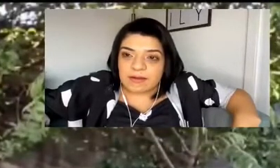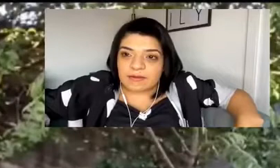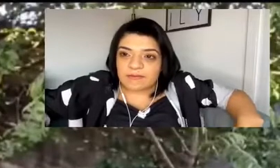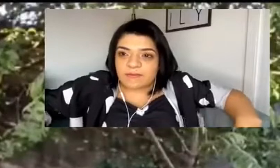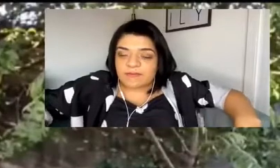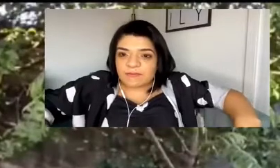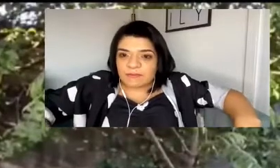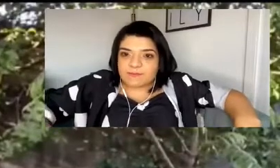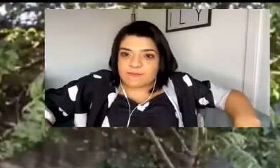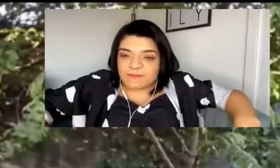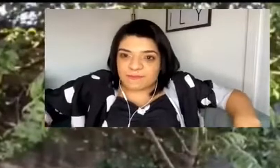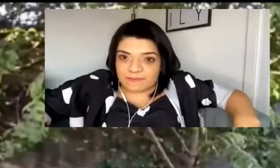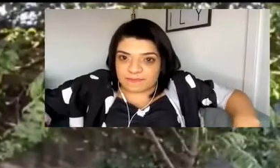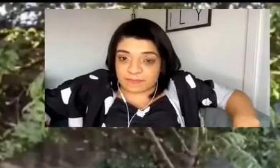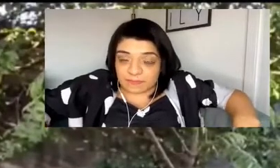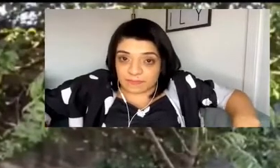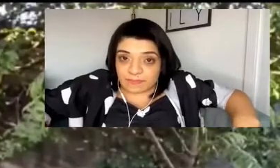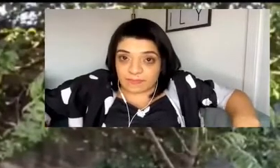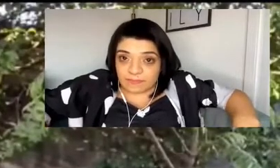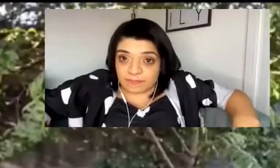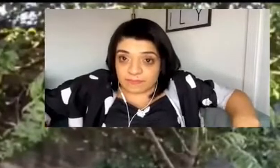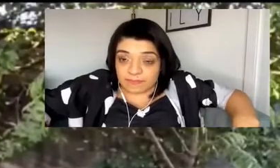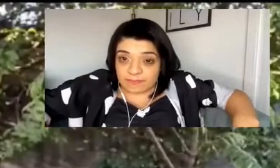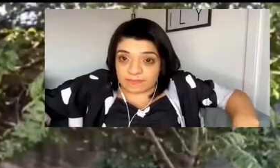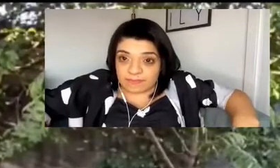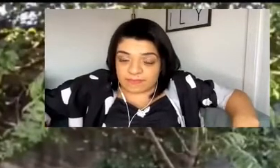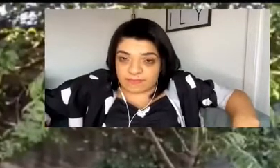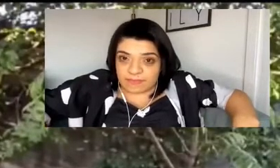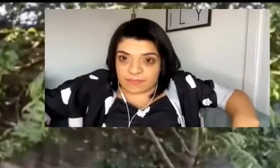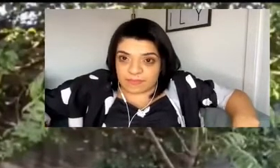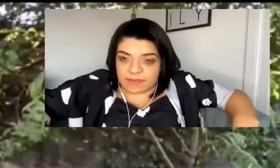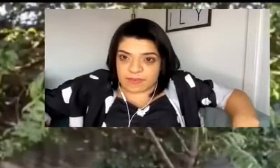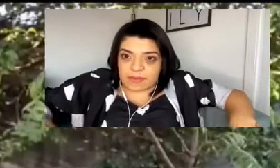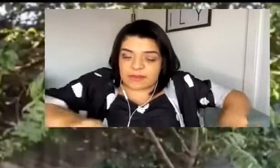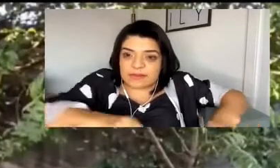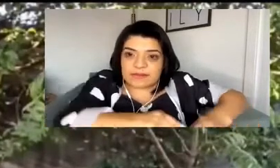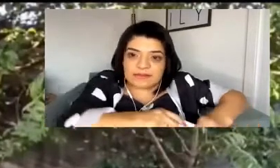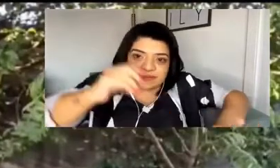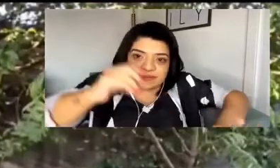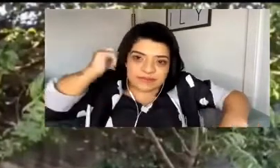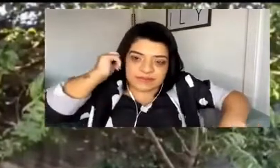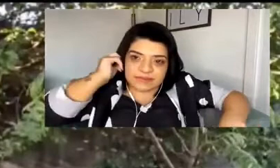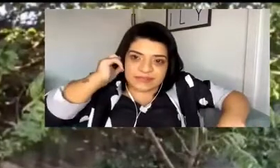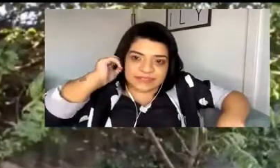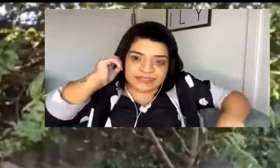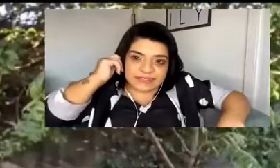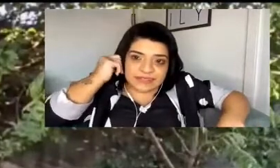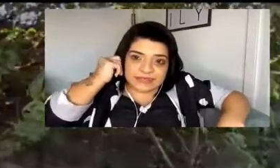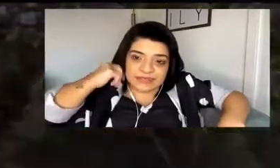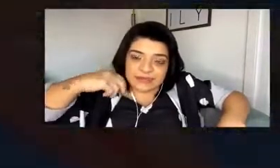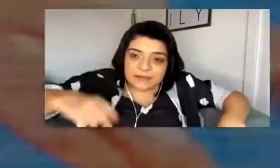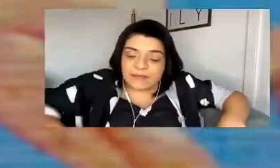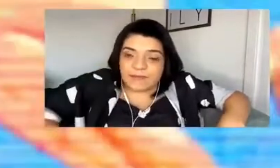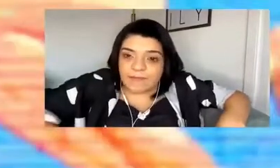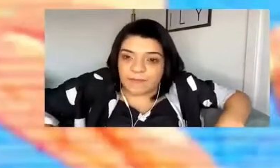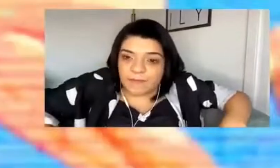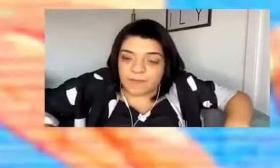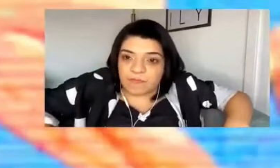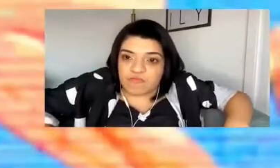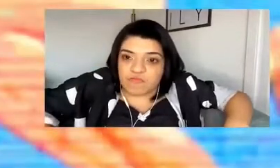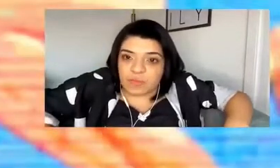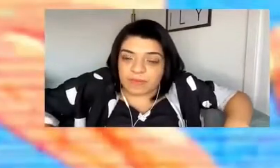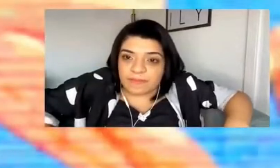mais sucesso do que ela já faz hoje. Você, amiga, é merecedora de todo o sucesso que você tem.